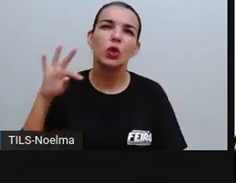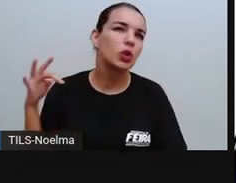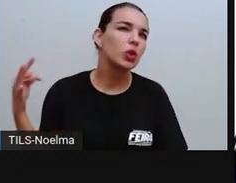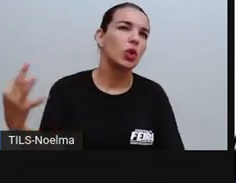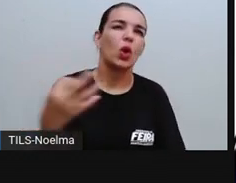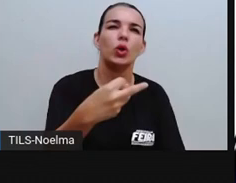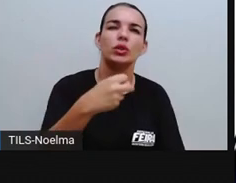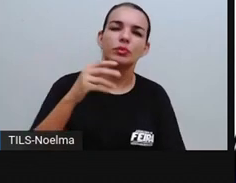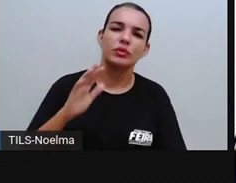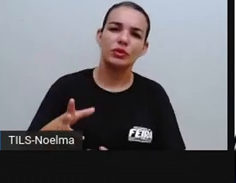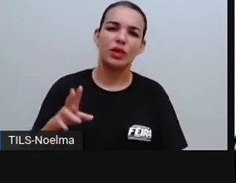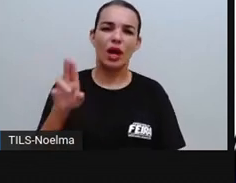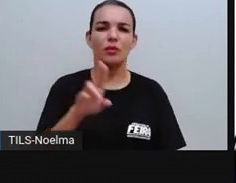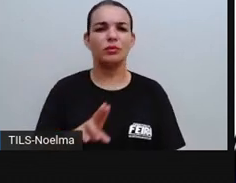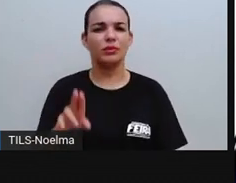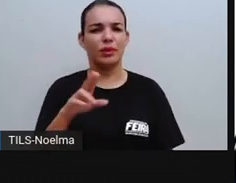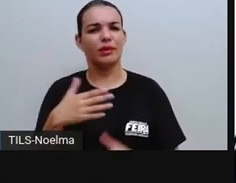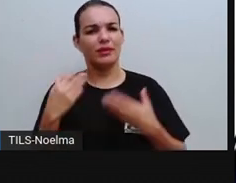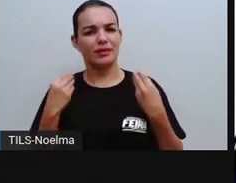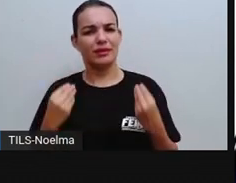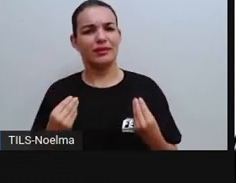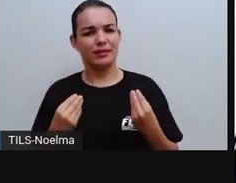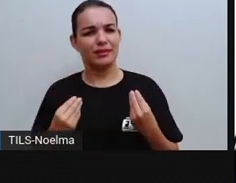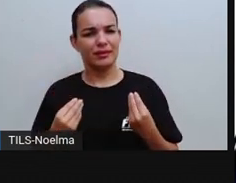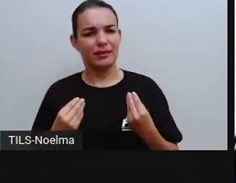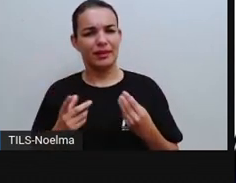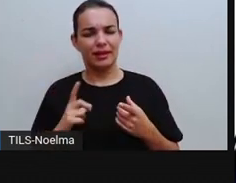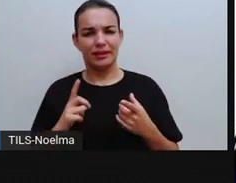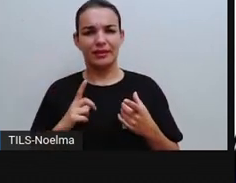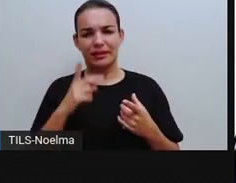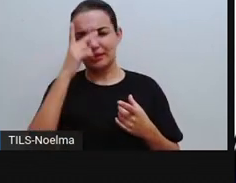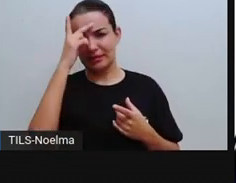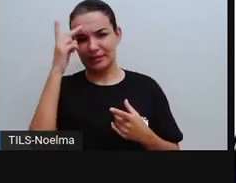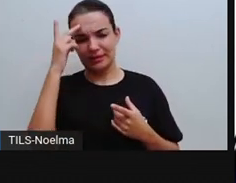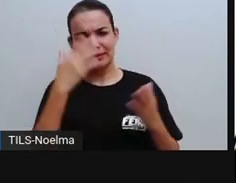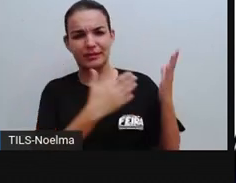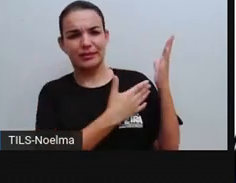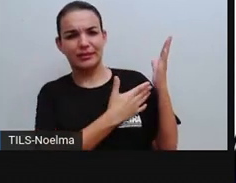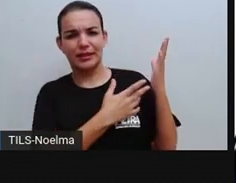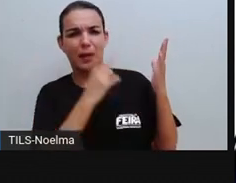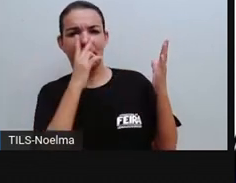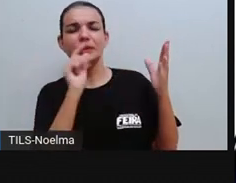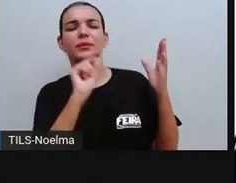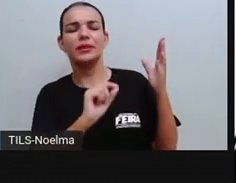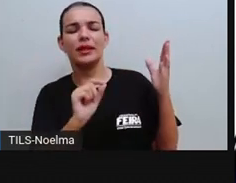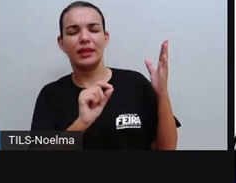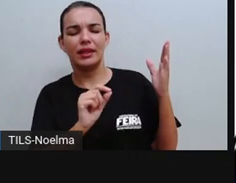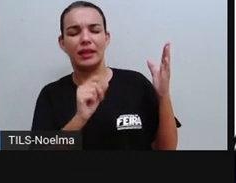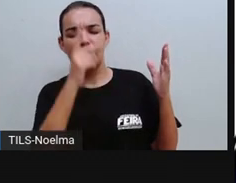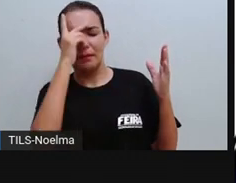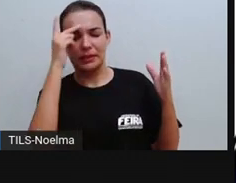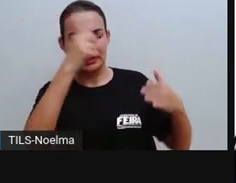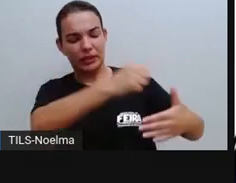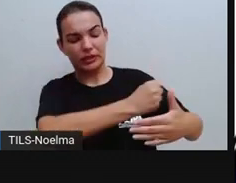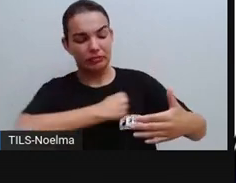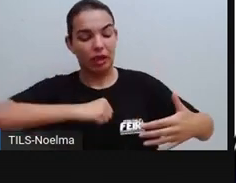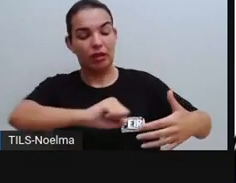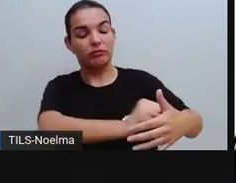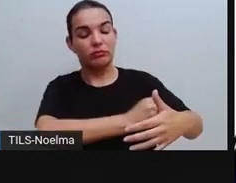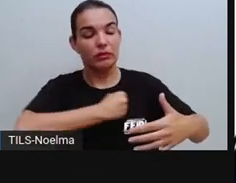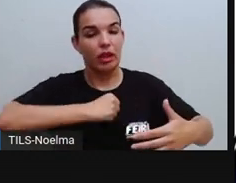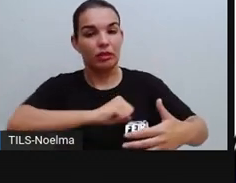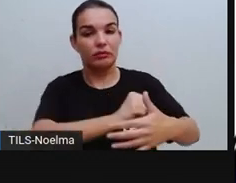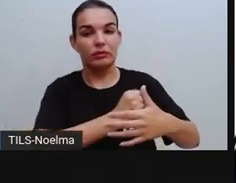ou utiliza esse tipo de expressão, né? De chamar as pessoas que trabalham aí nas casas, né?